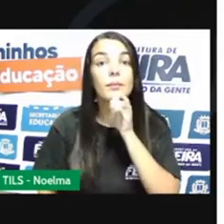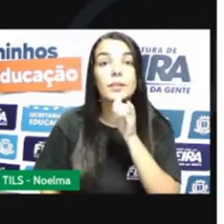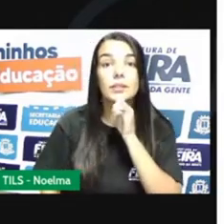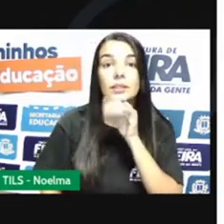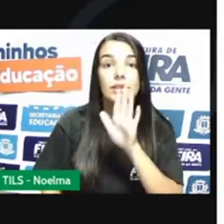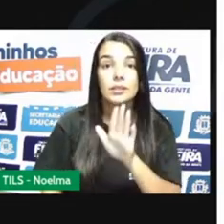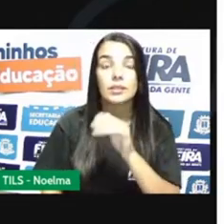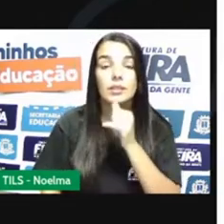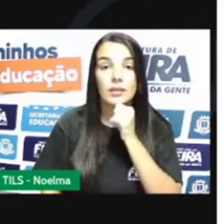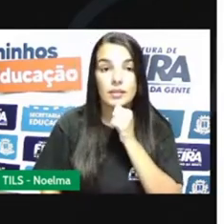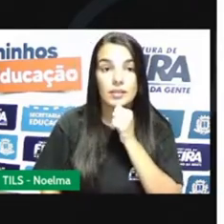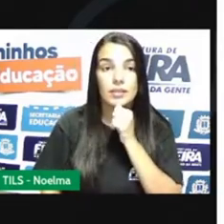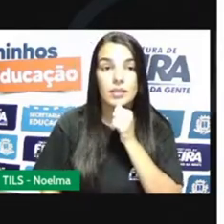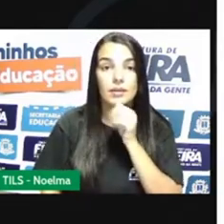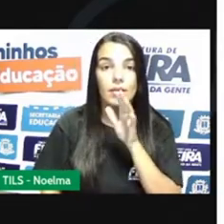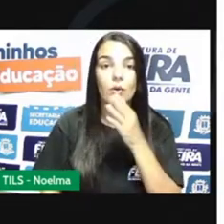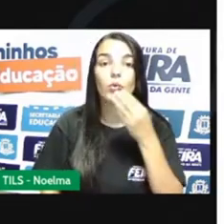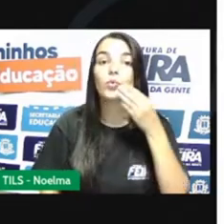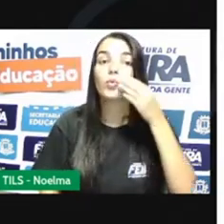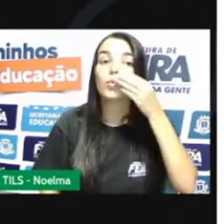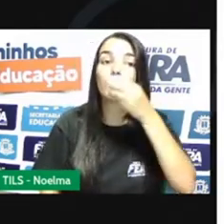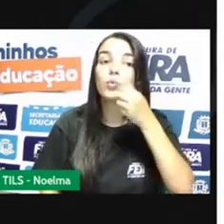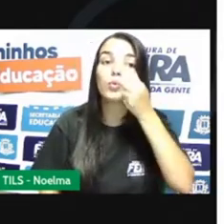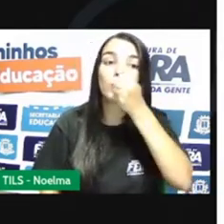suco. Olha o que a Pró trouxe.